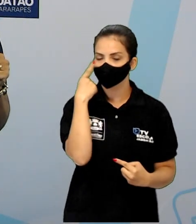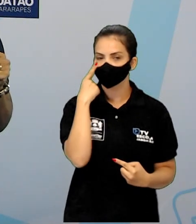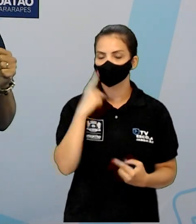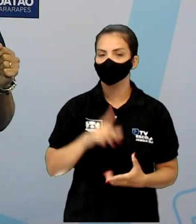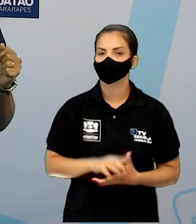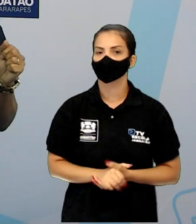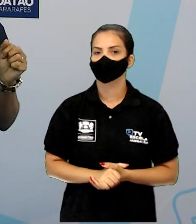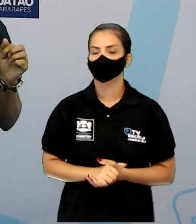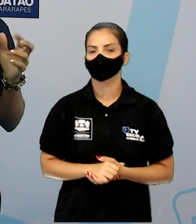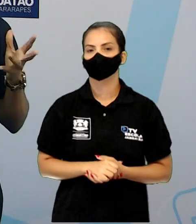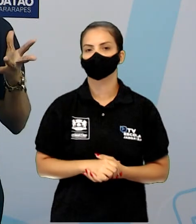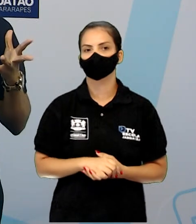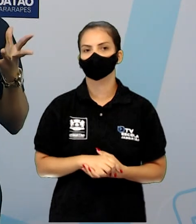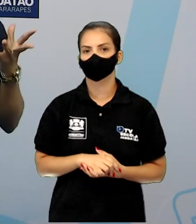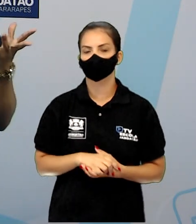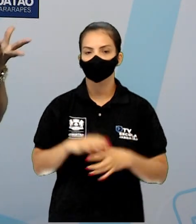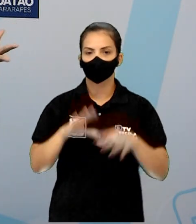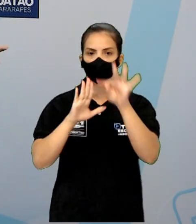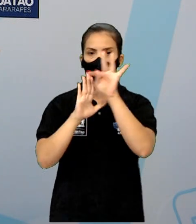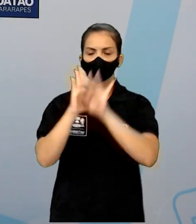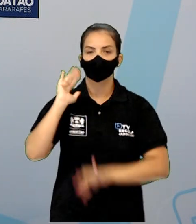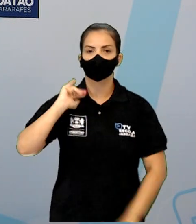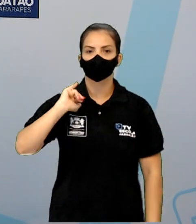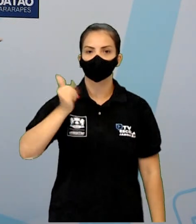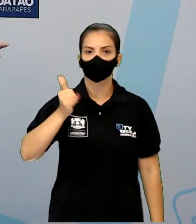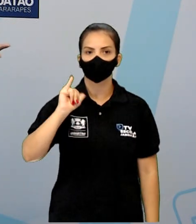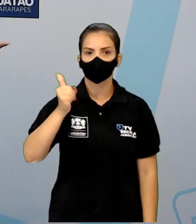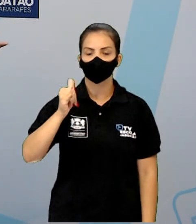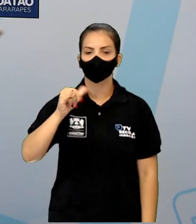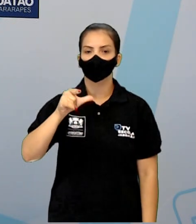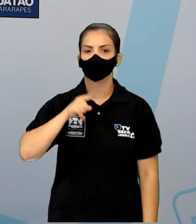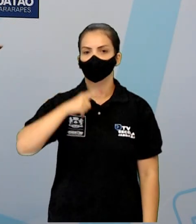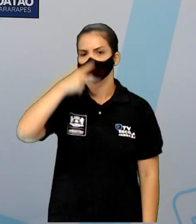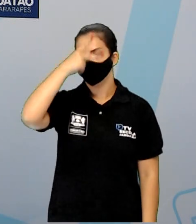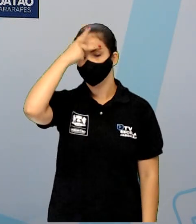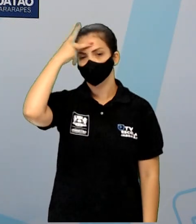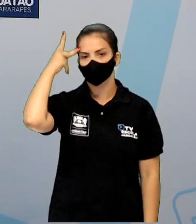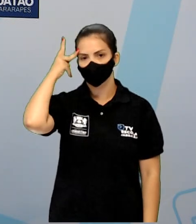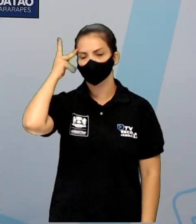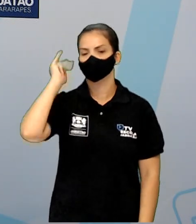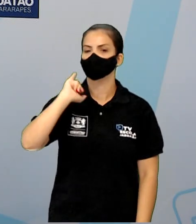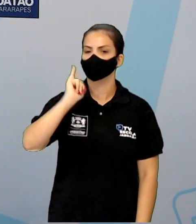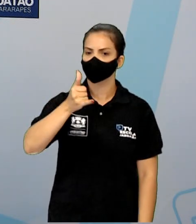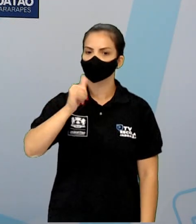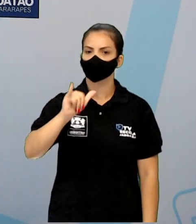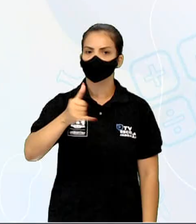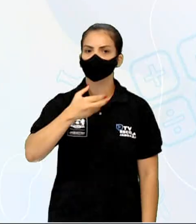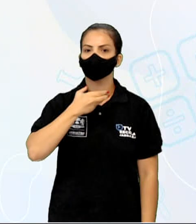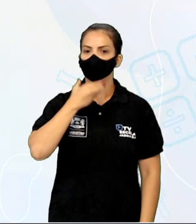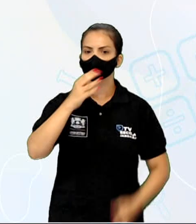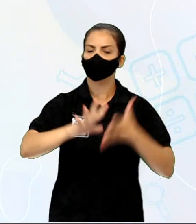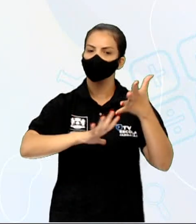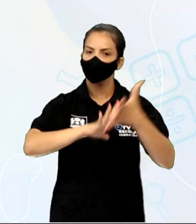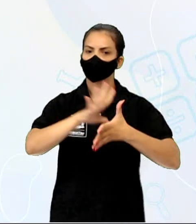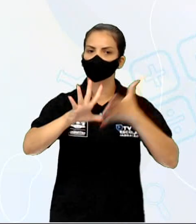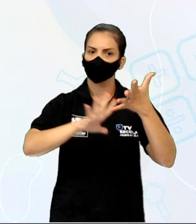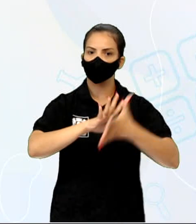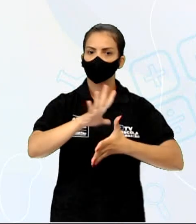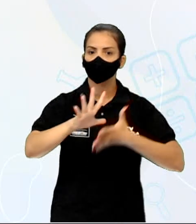atenção aqui, tá? É um texto narrativo. Tem um narrador, né? Claro, a voz do narrador. E